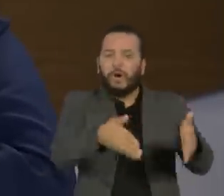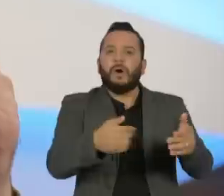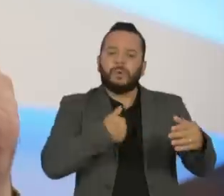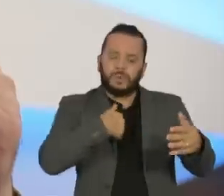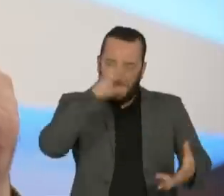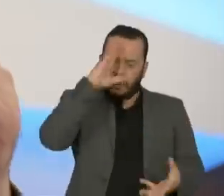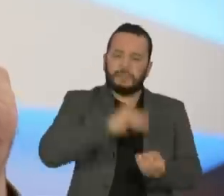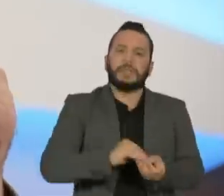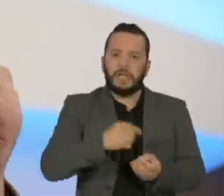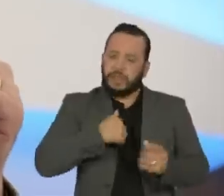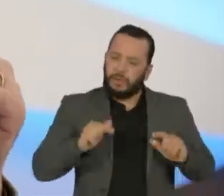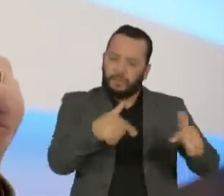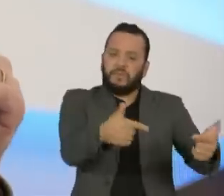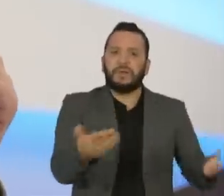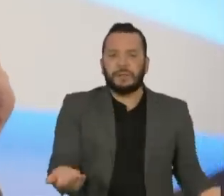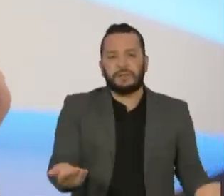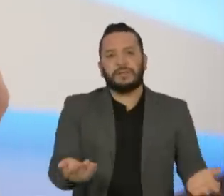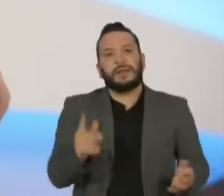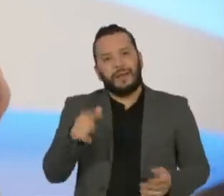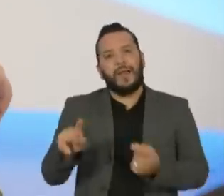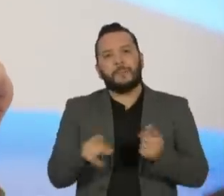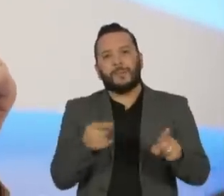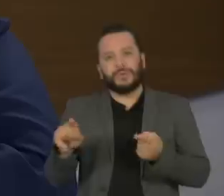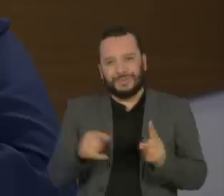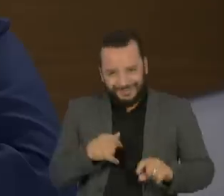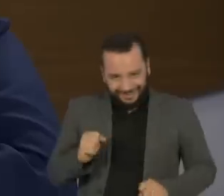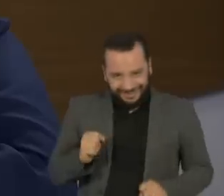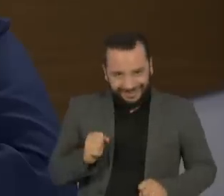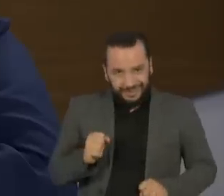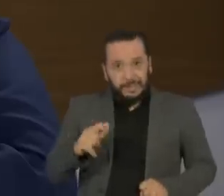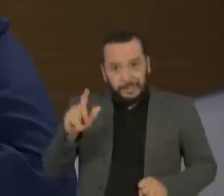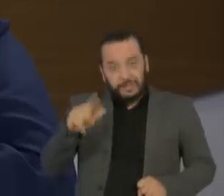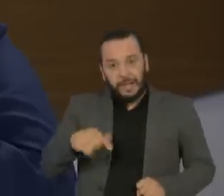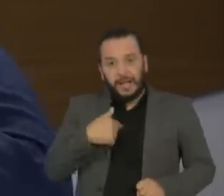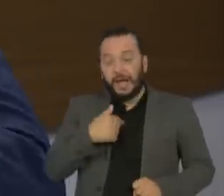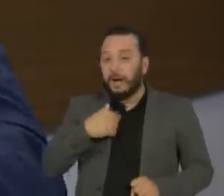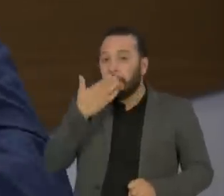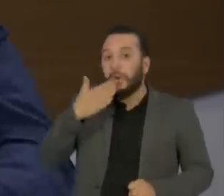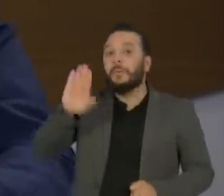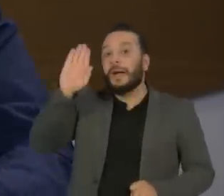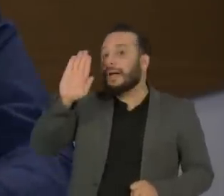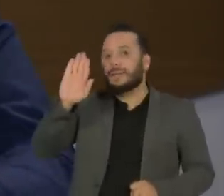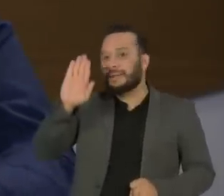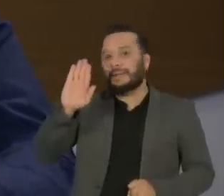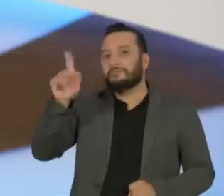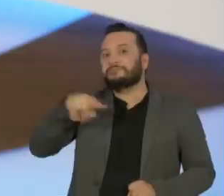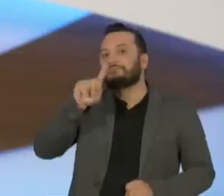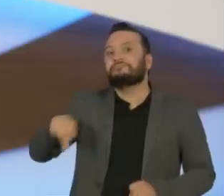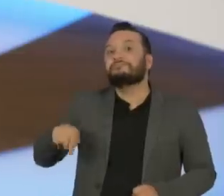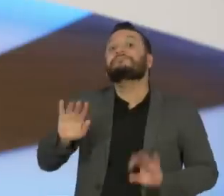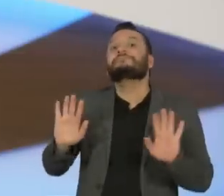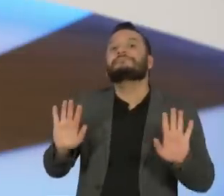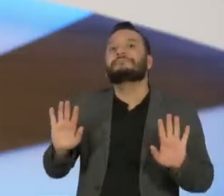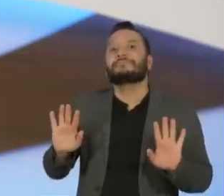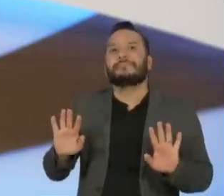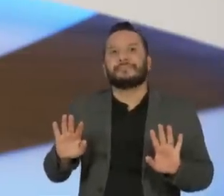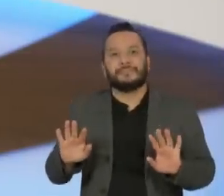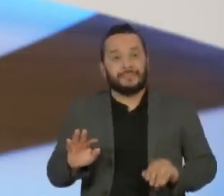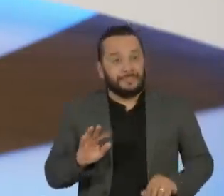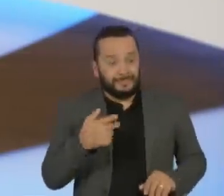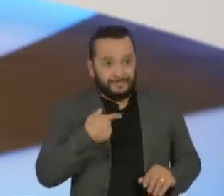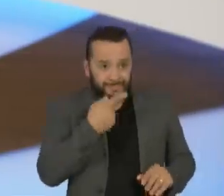sei e amo fazer, a música. Já pode jogar a promessa fora? Já não vale mais? Não, porque, na verdade,